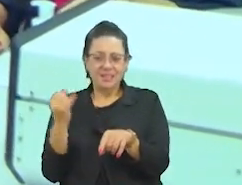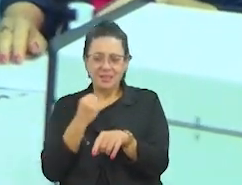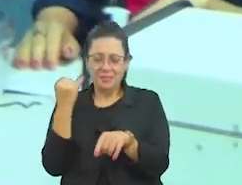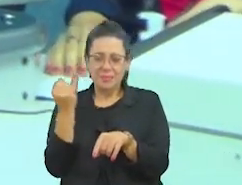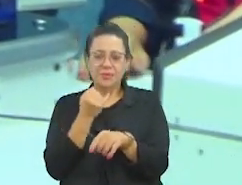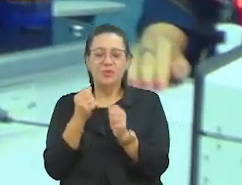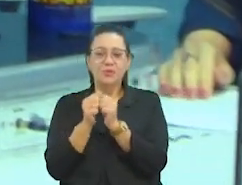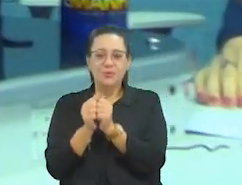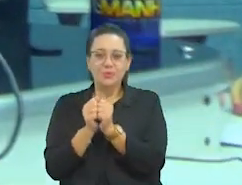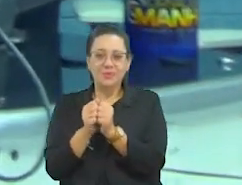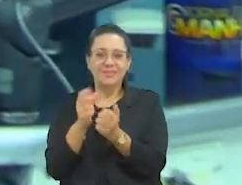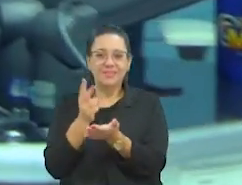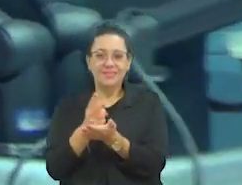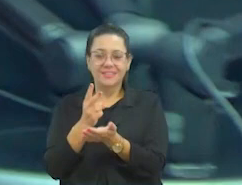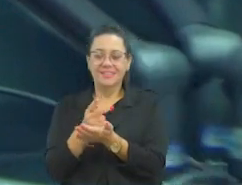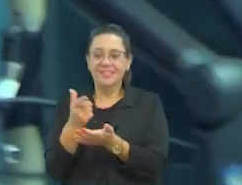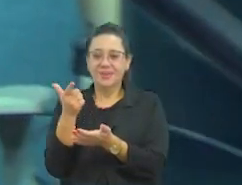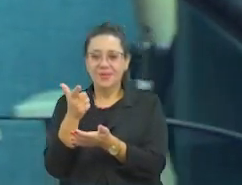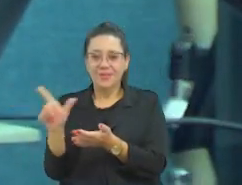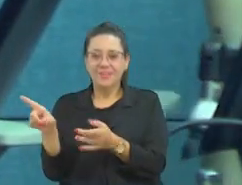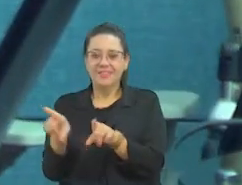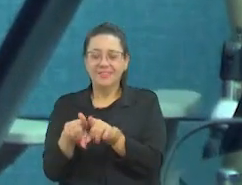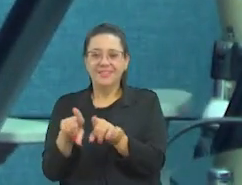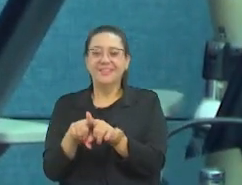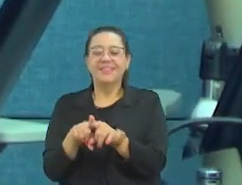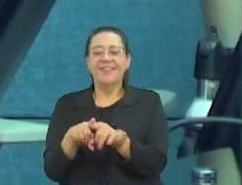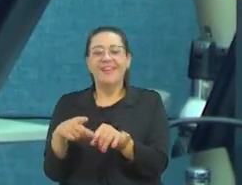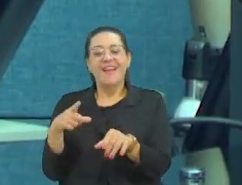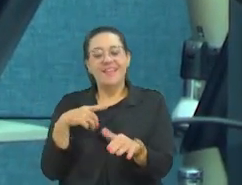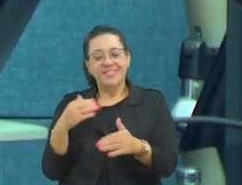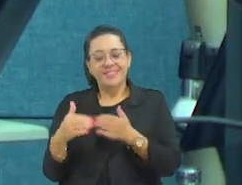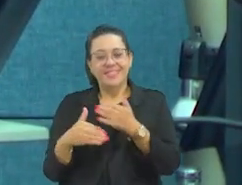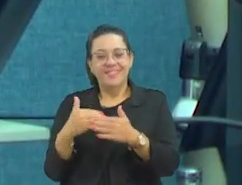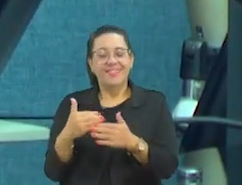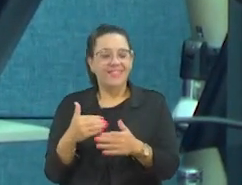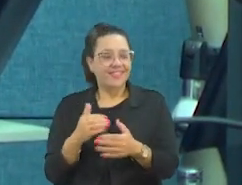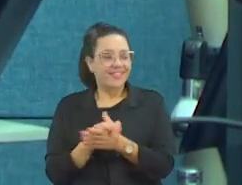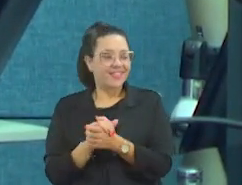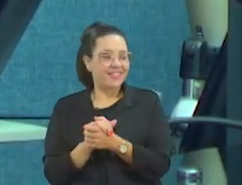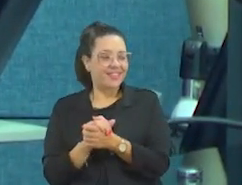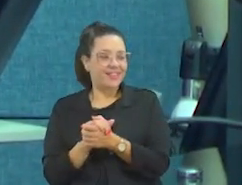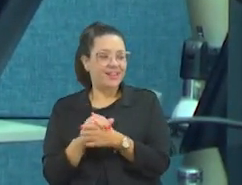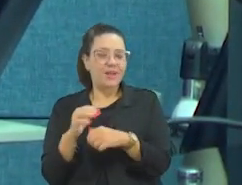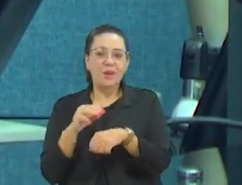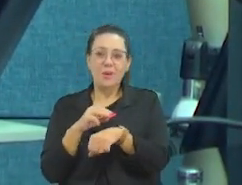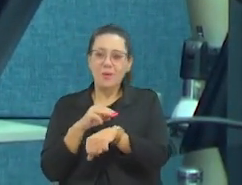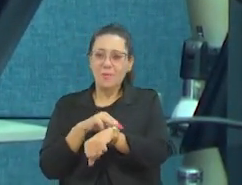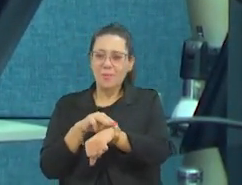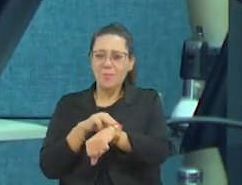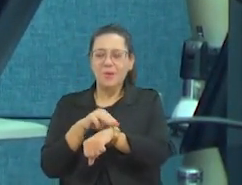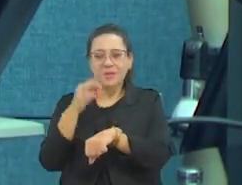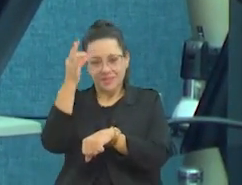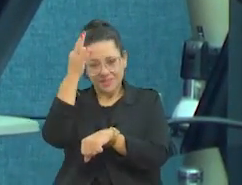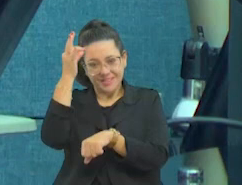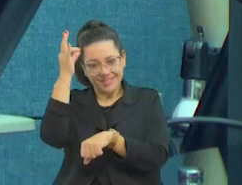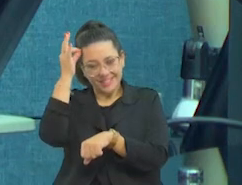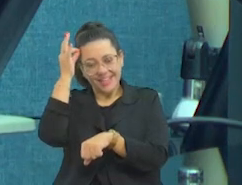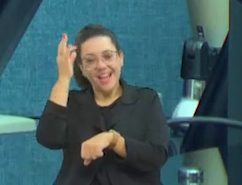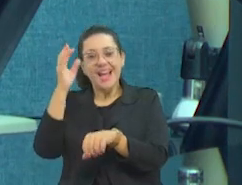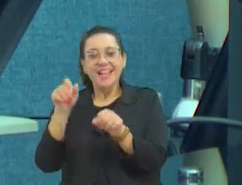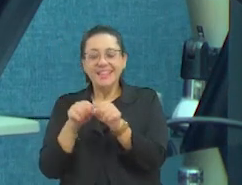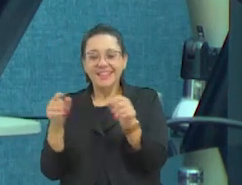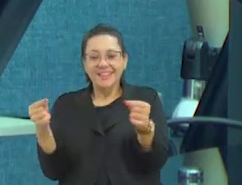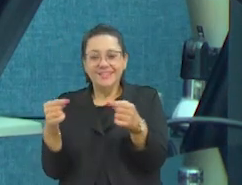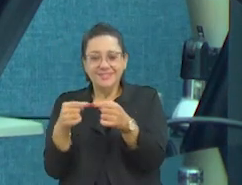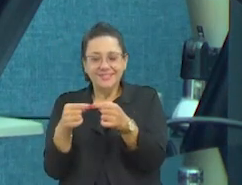parceiros, né? Nós temos outras parcerias surgindo aí, além do momento legislativo, que é trazer informação